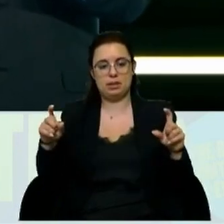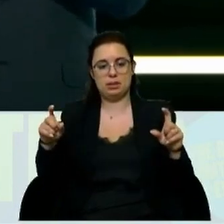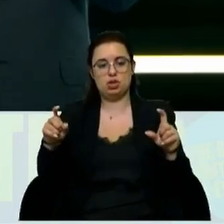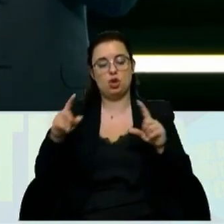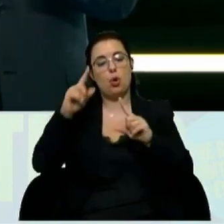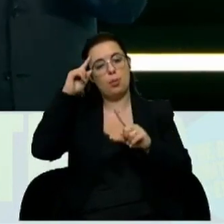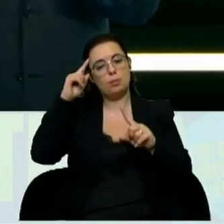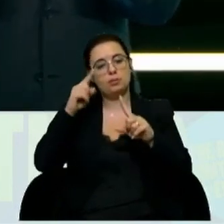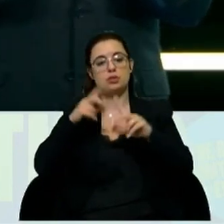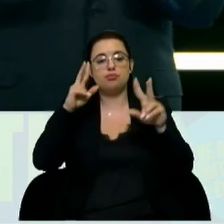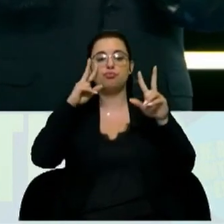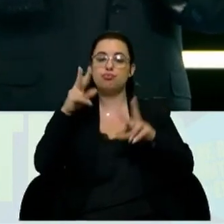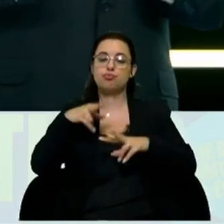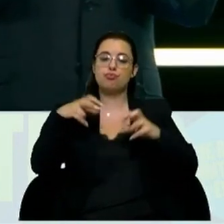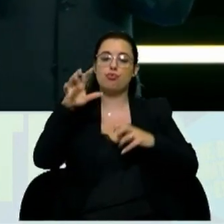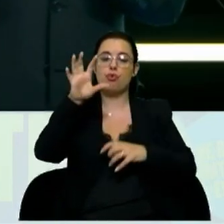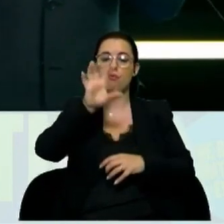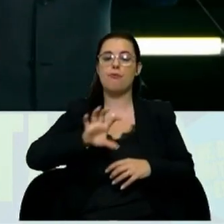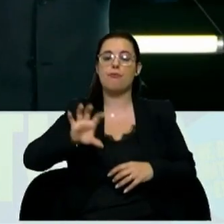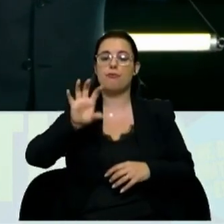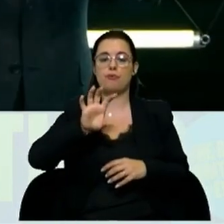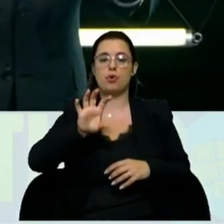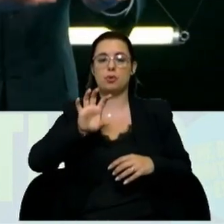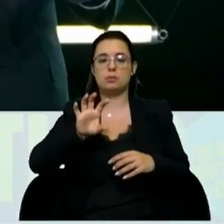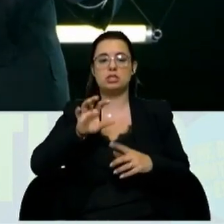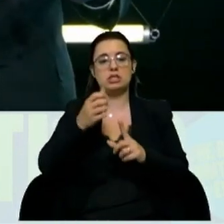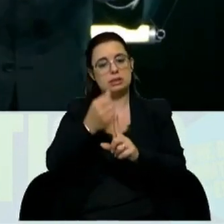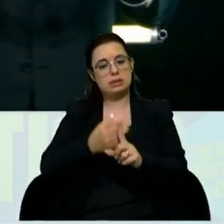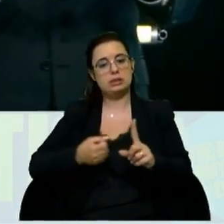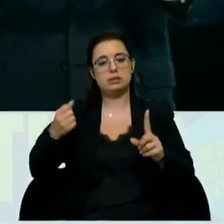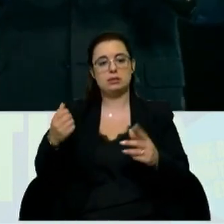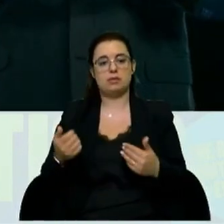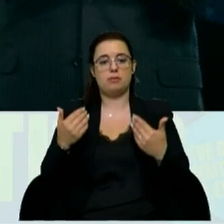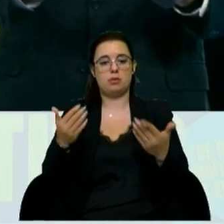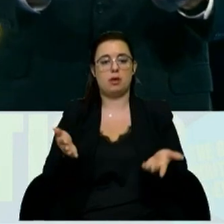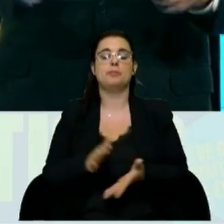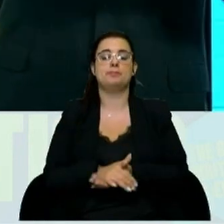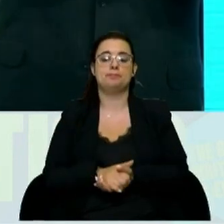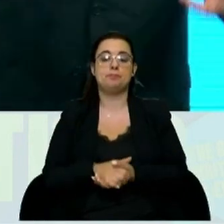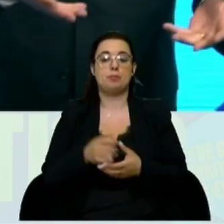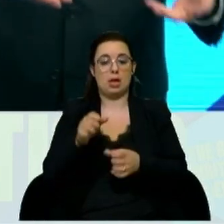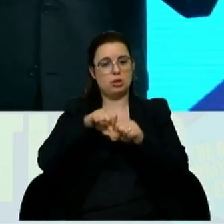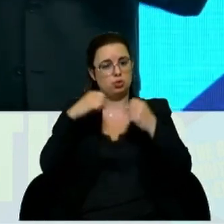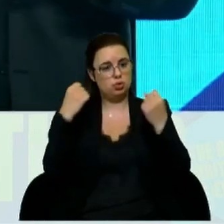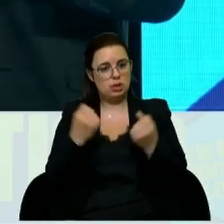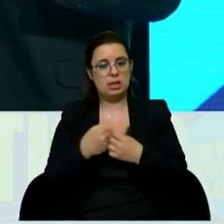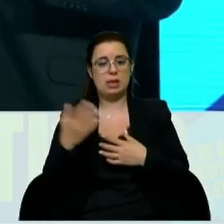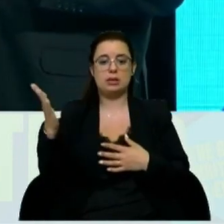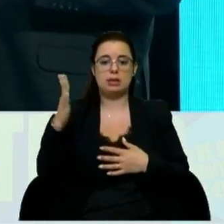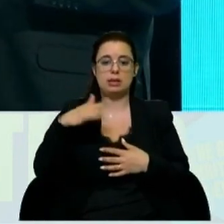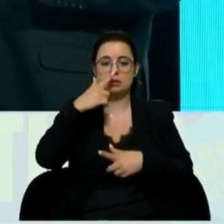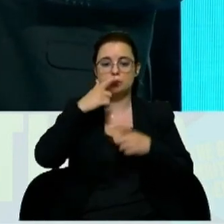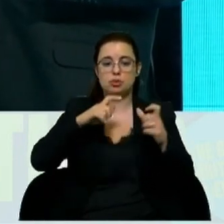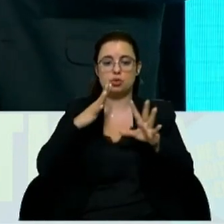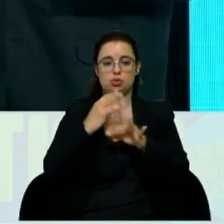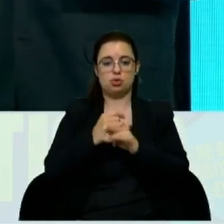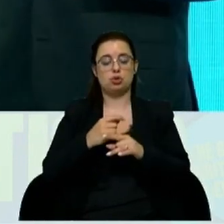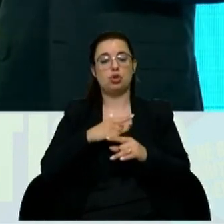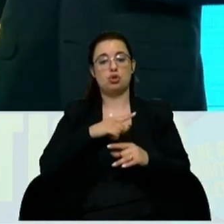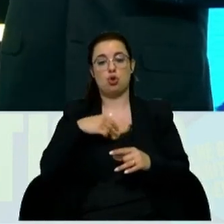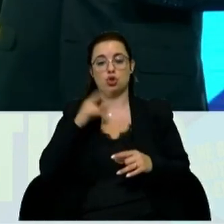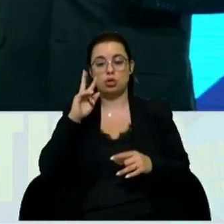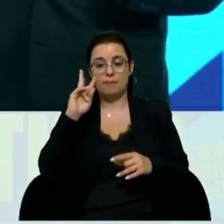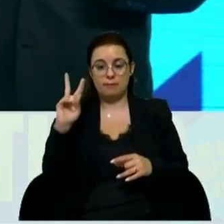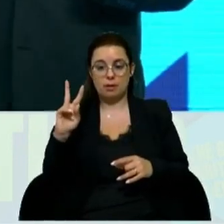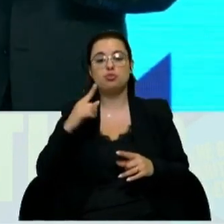encontrem formas de lançar este desafio de uma forma mais intensa para a sociedade, de trazer outras pessoas. O testemunho que vimos aqui